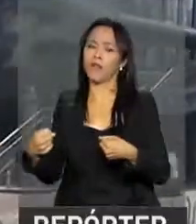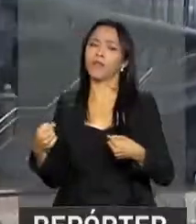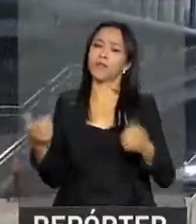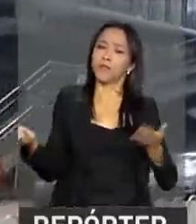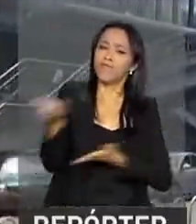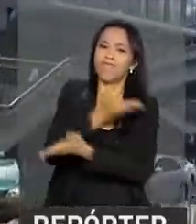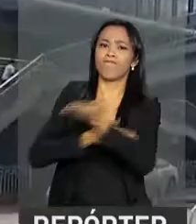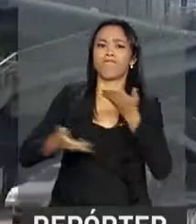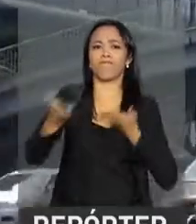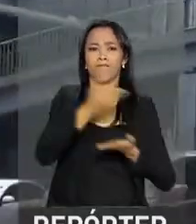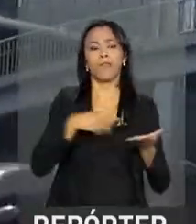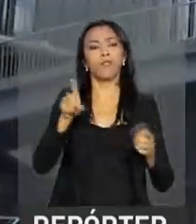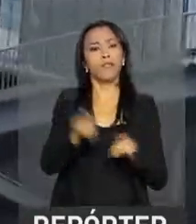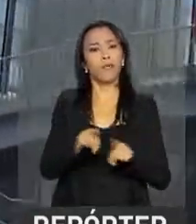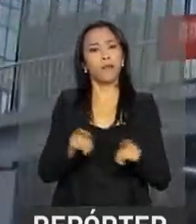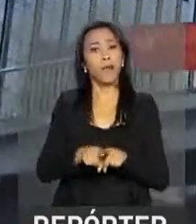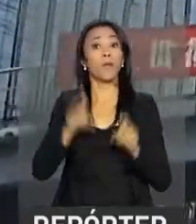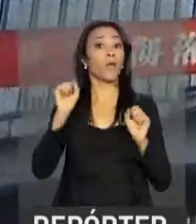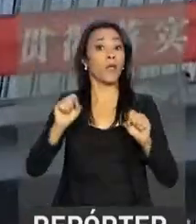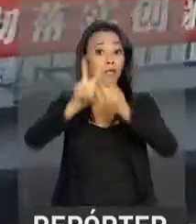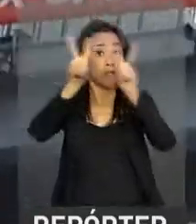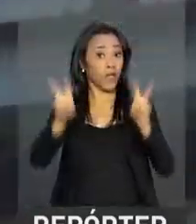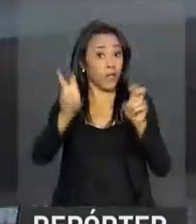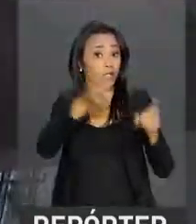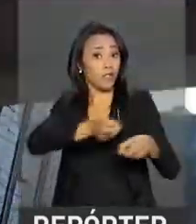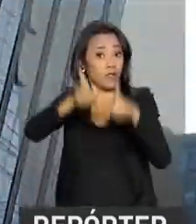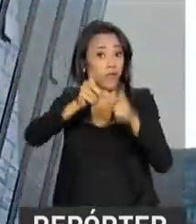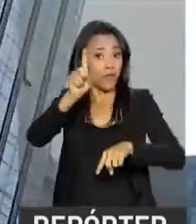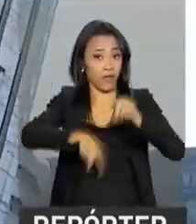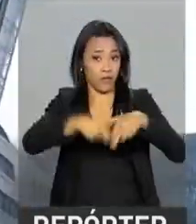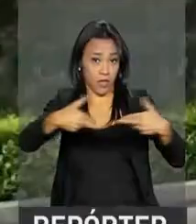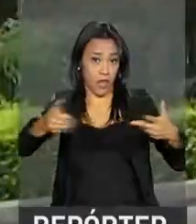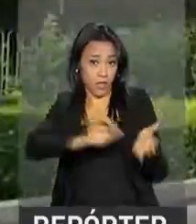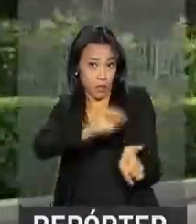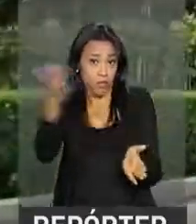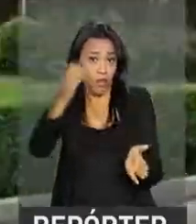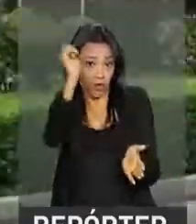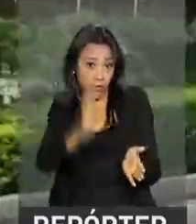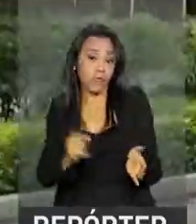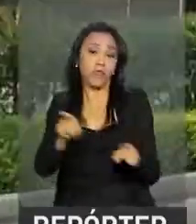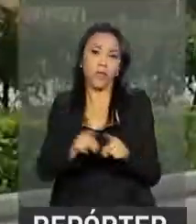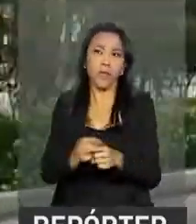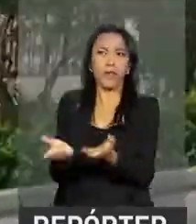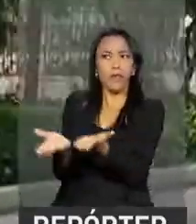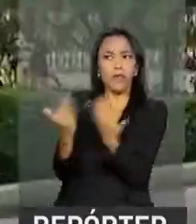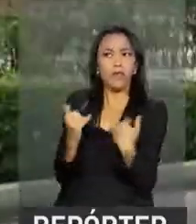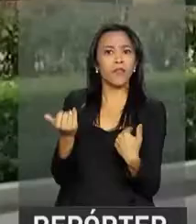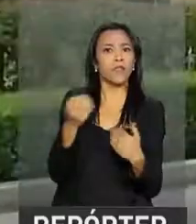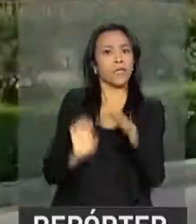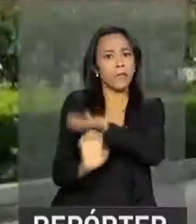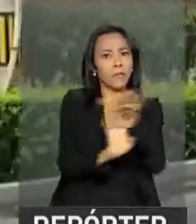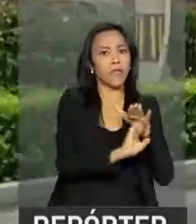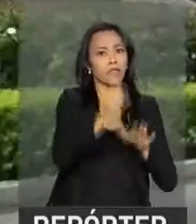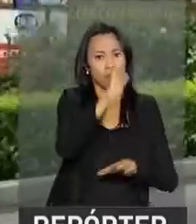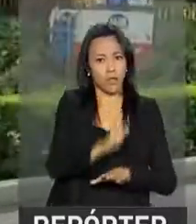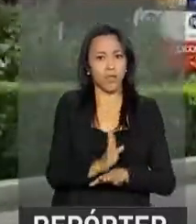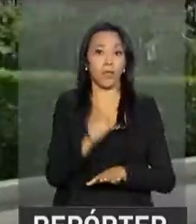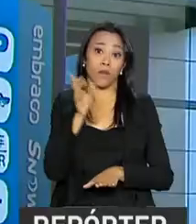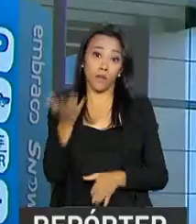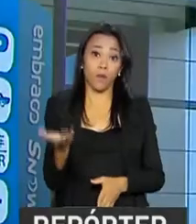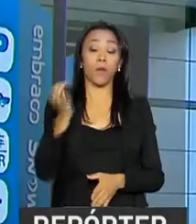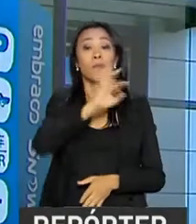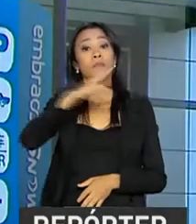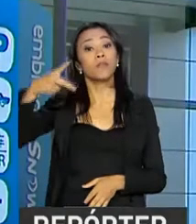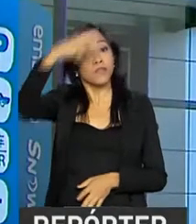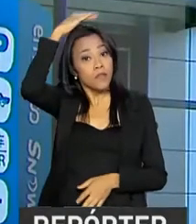diversificação da pauta de exportações, além de buscar atrair novos investimentos. Nesse sentido, Michel Temer